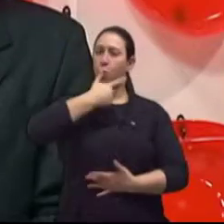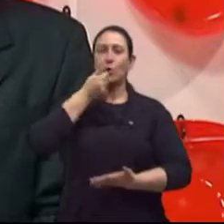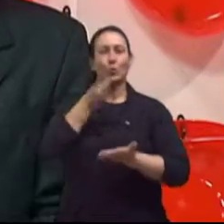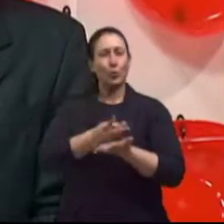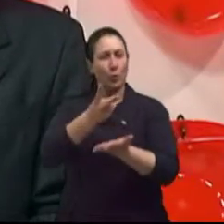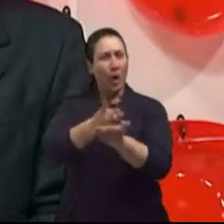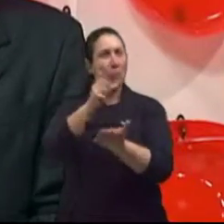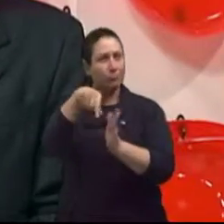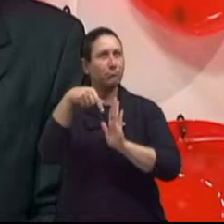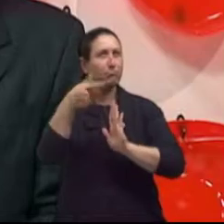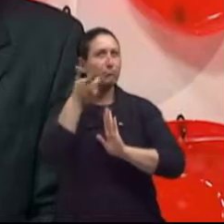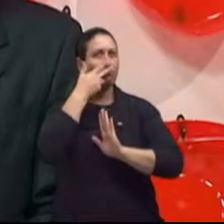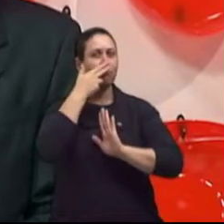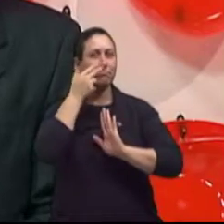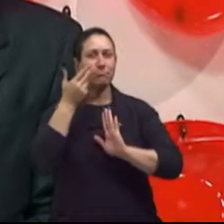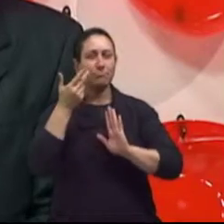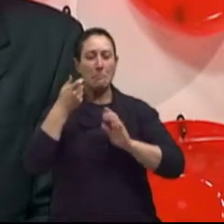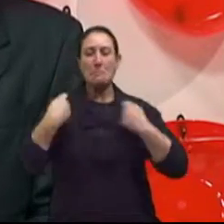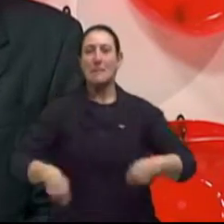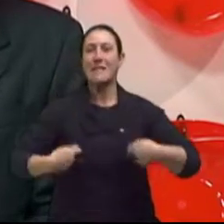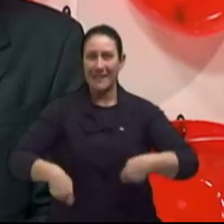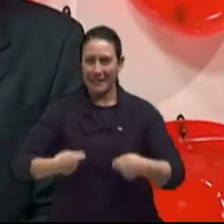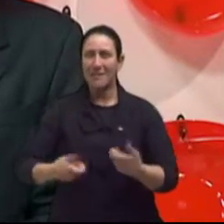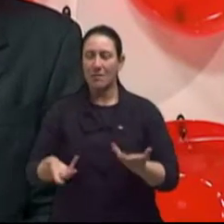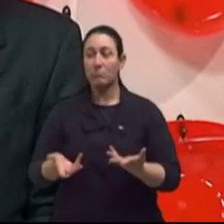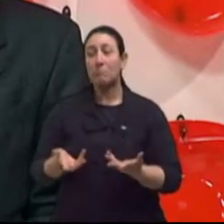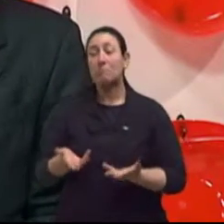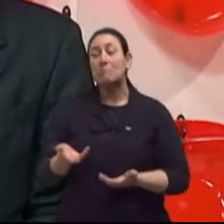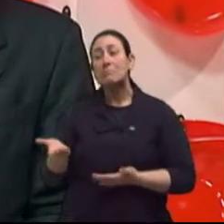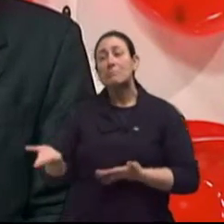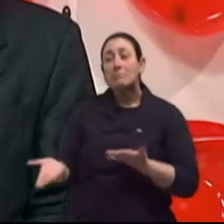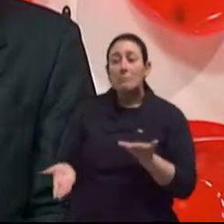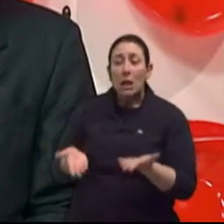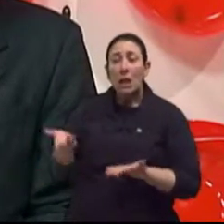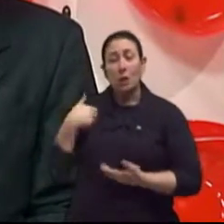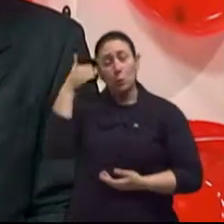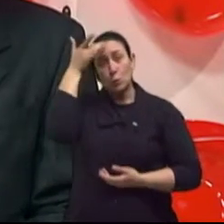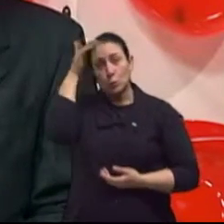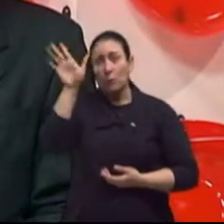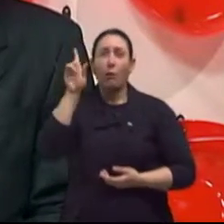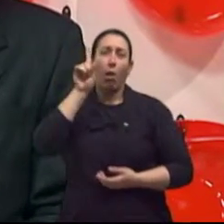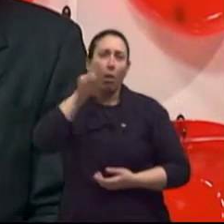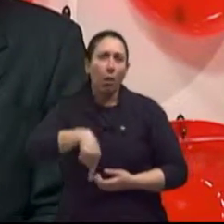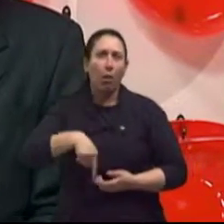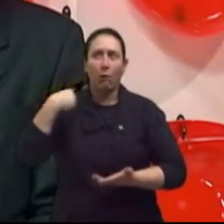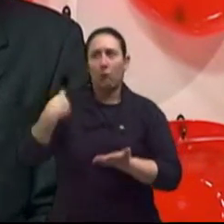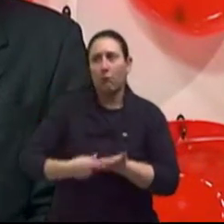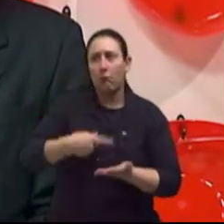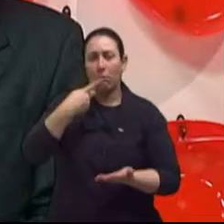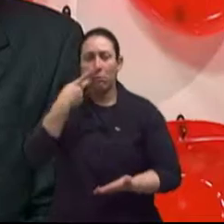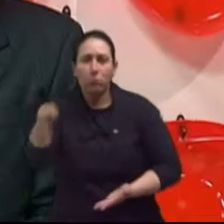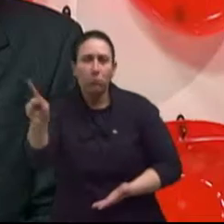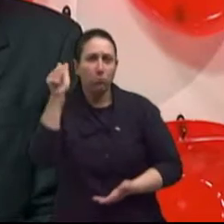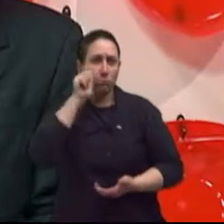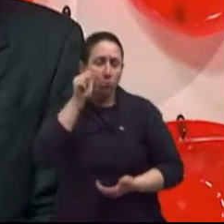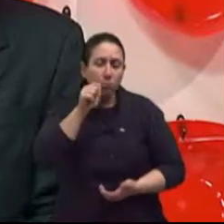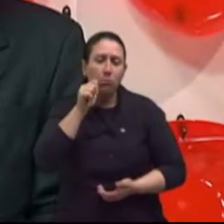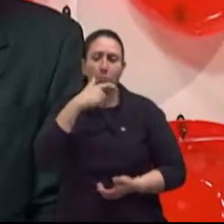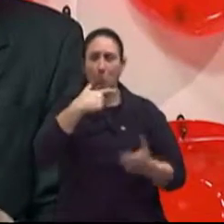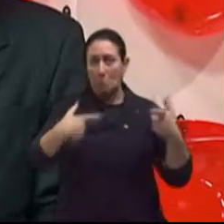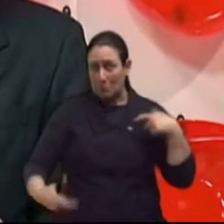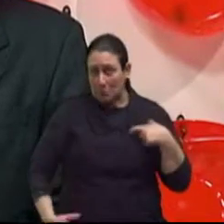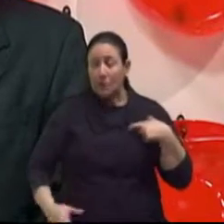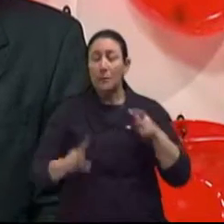É, eu não sei se ela tem esse compromisso de continuar bela, no caso da Ieda, mas ela